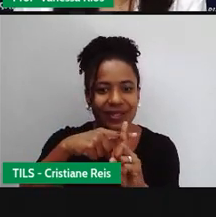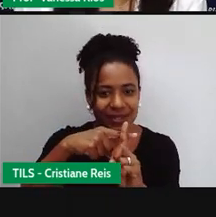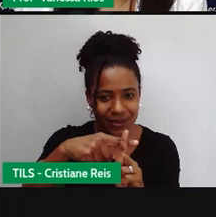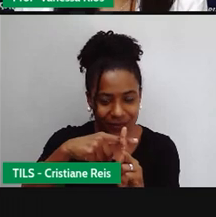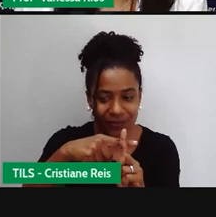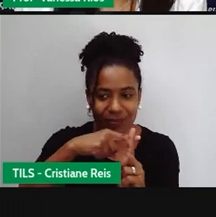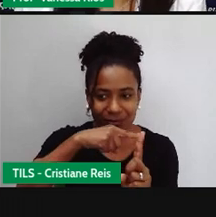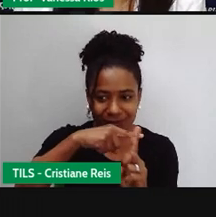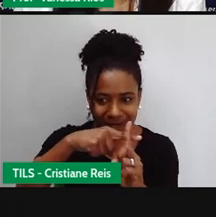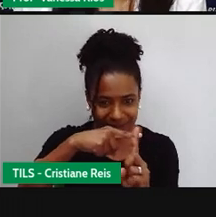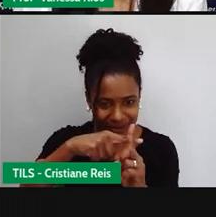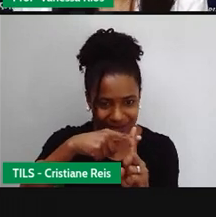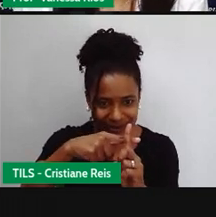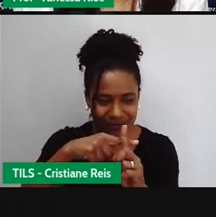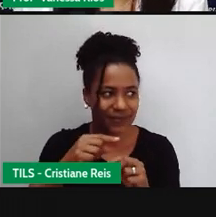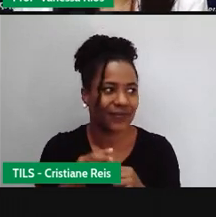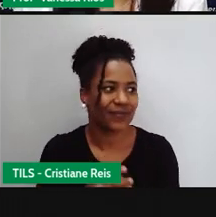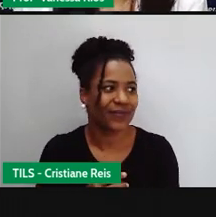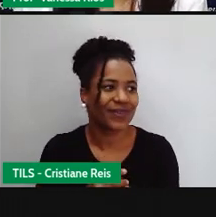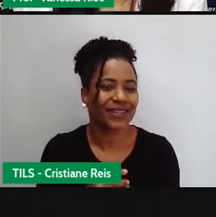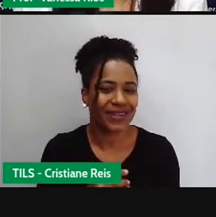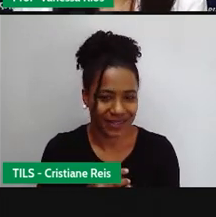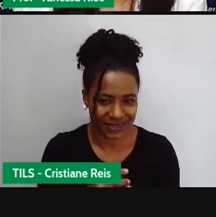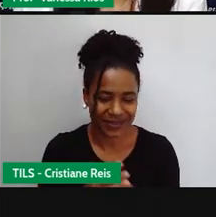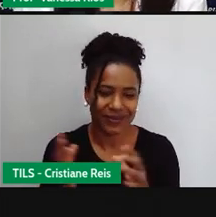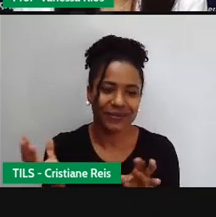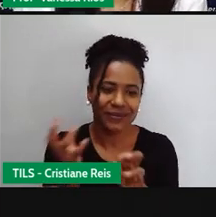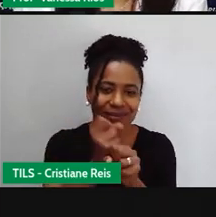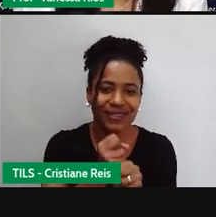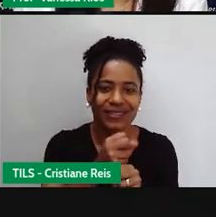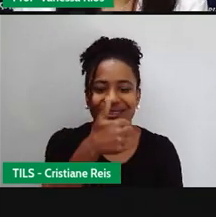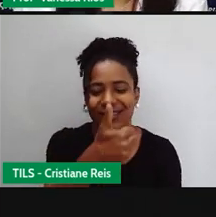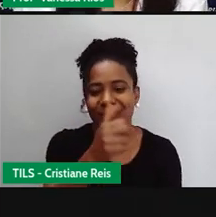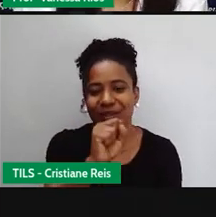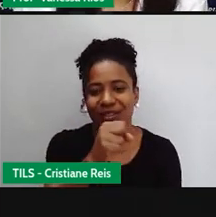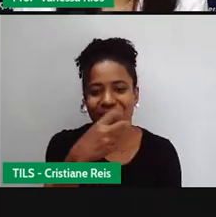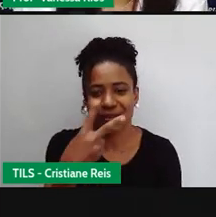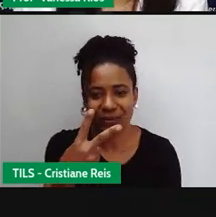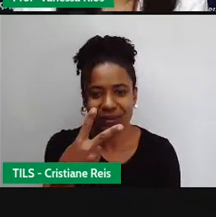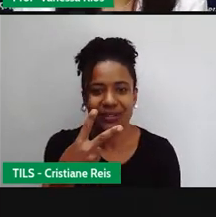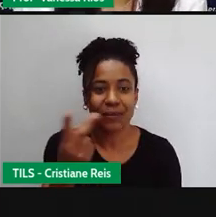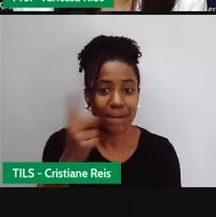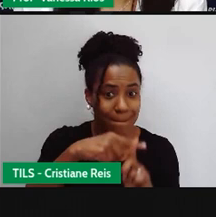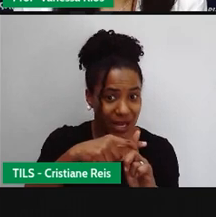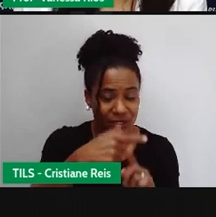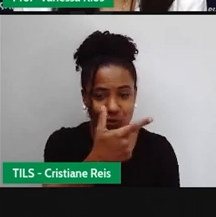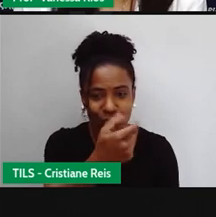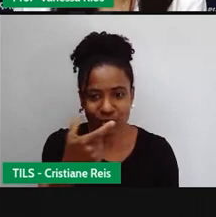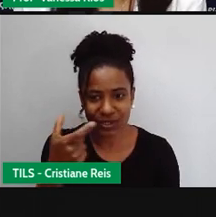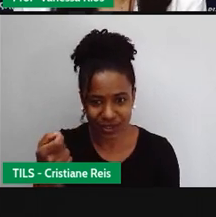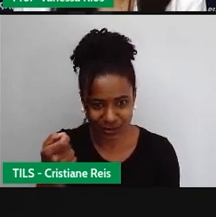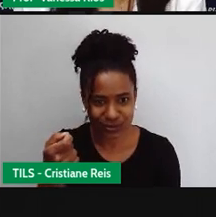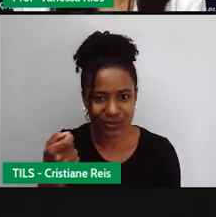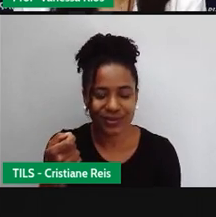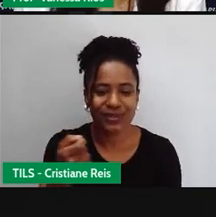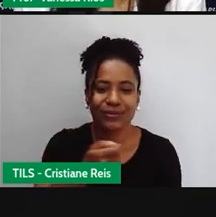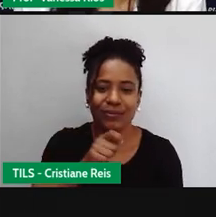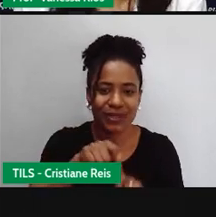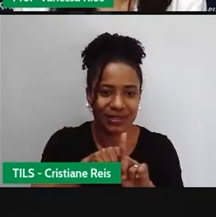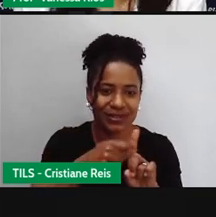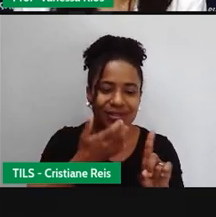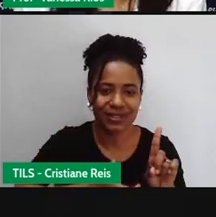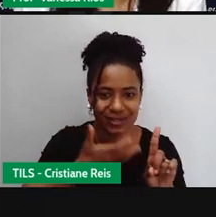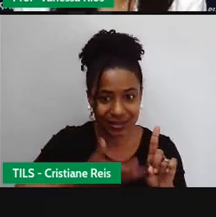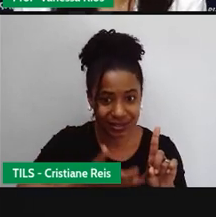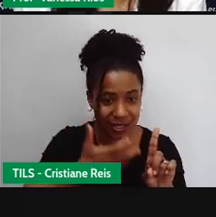usar o sinal de mais. Então, eu vou juntar 182 de novembro mais 200 de dezembro.